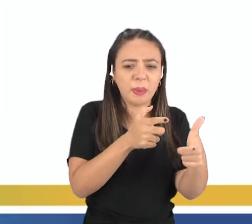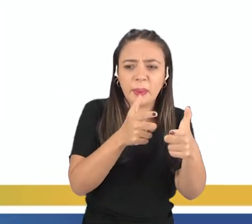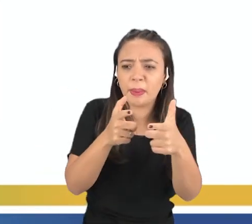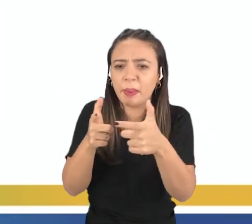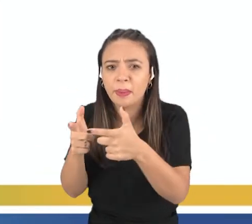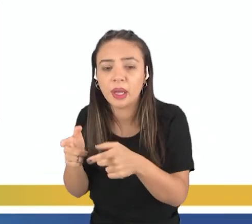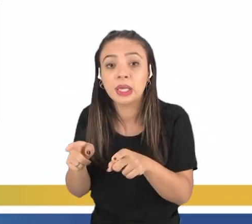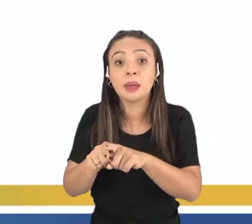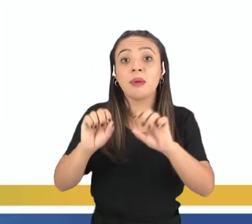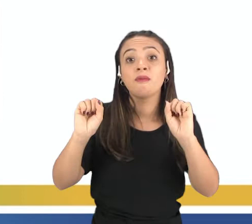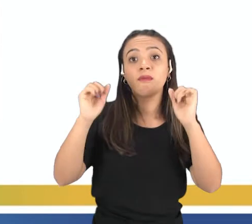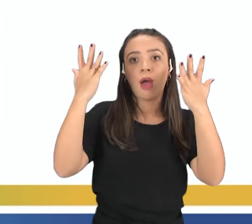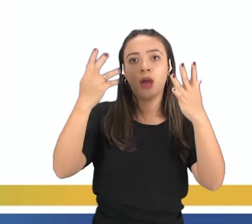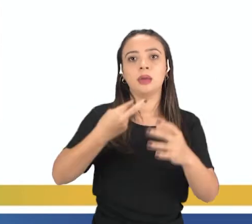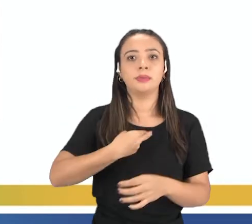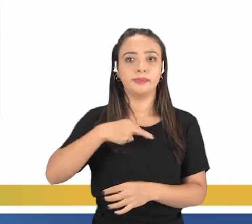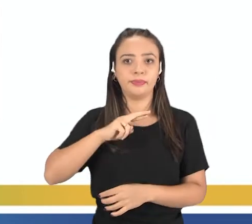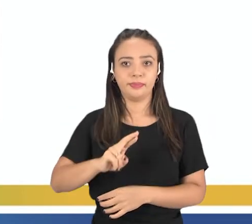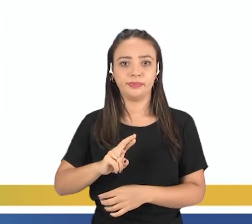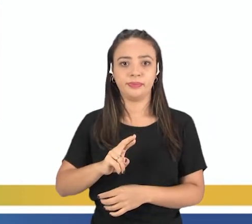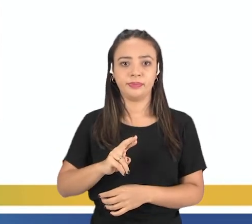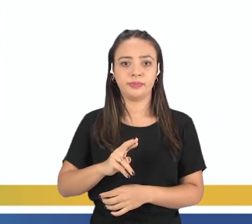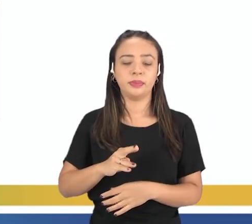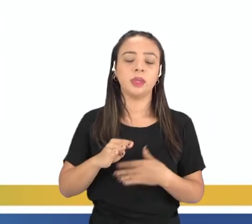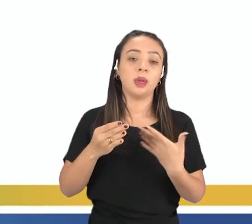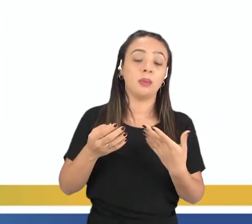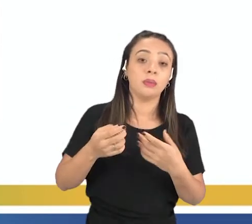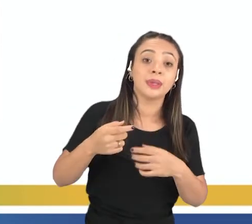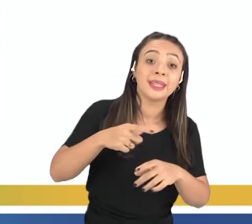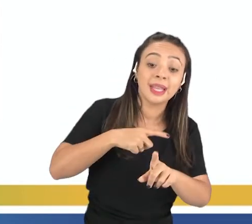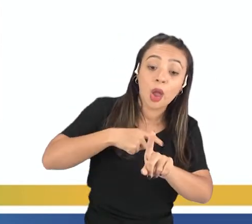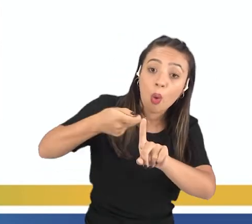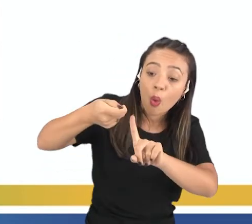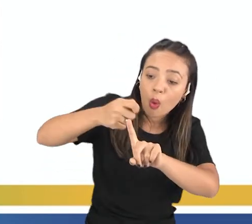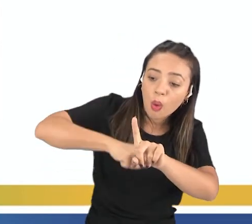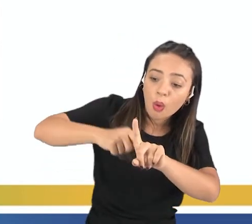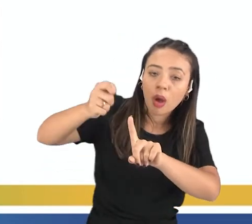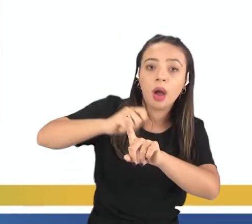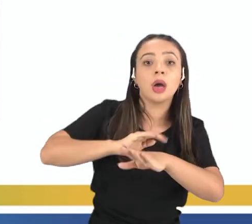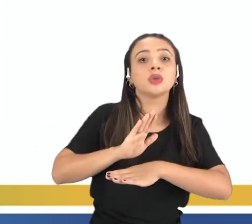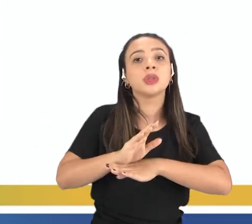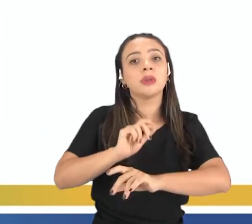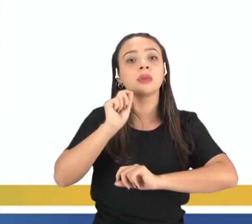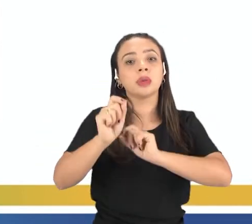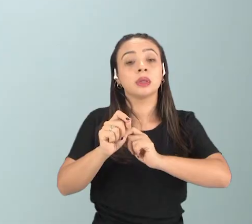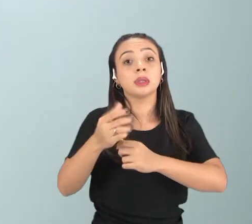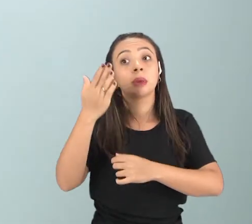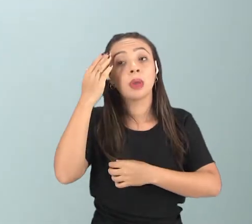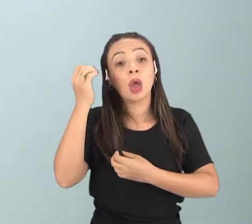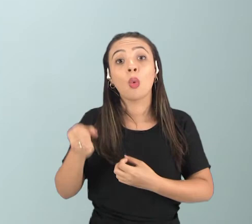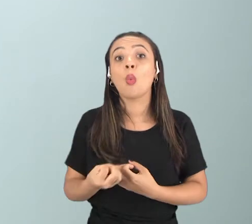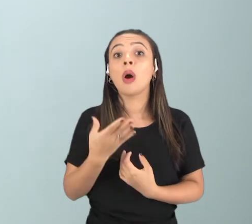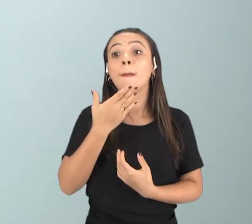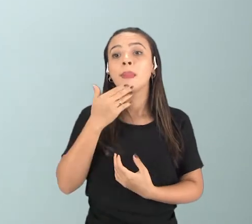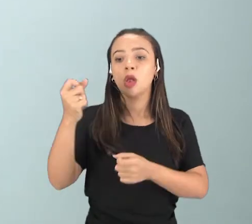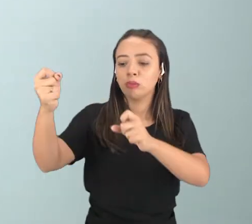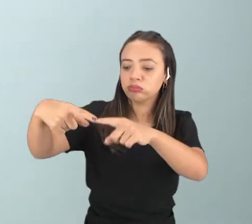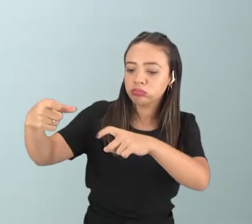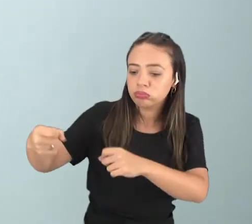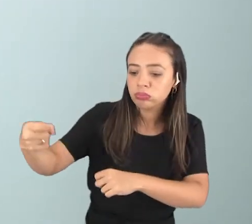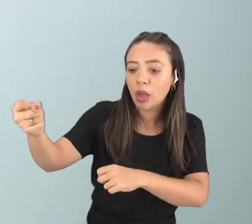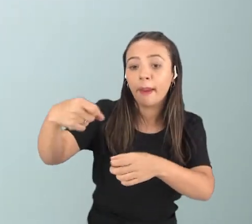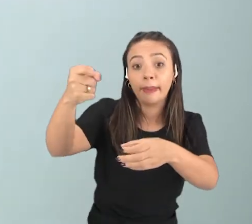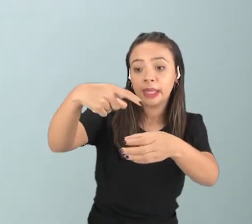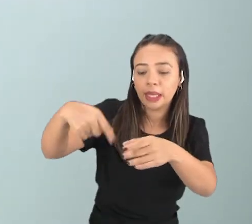imigração e festividades religiosas. Então, ter um calendário te ajudava a saber quando era o período para plantar, para colher, qual era o melhor período para